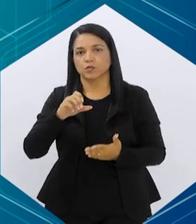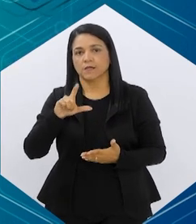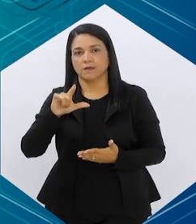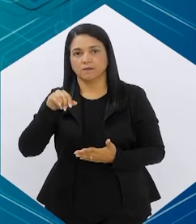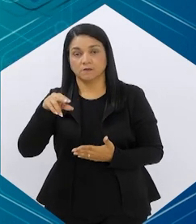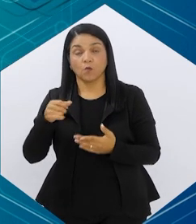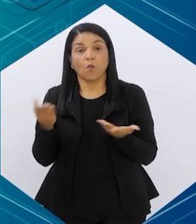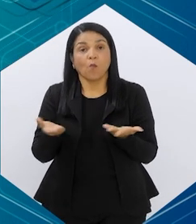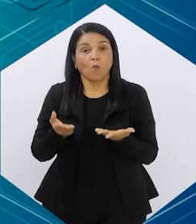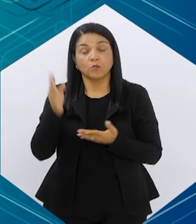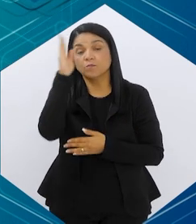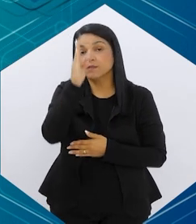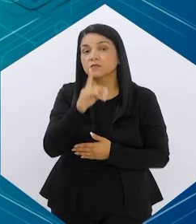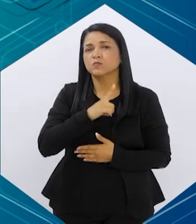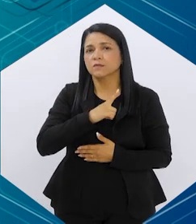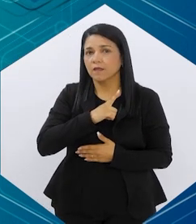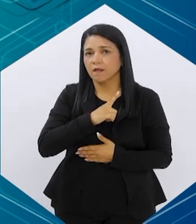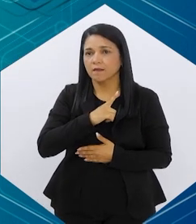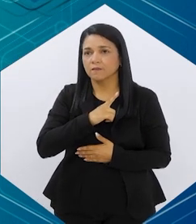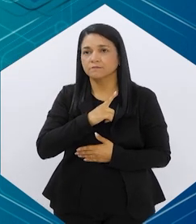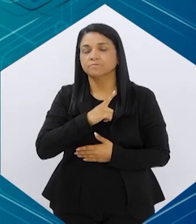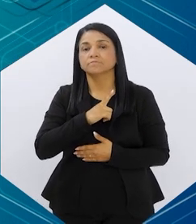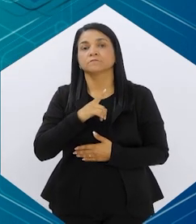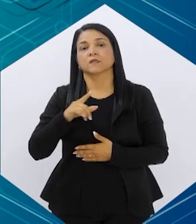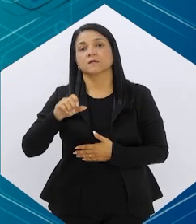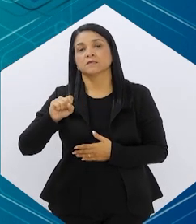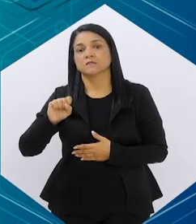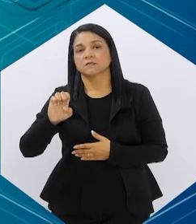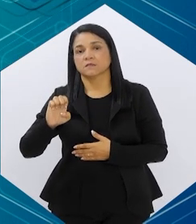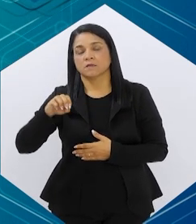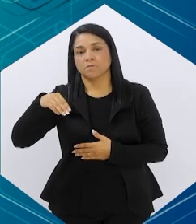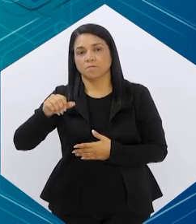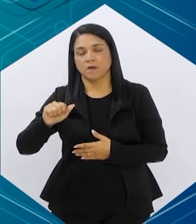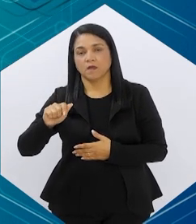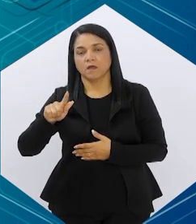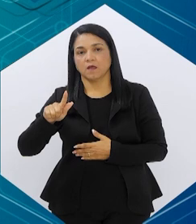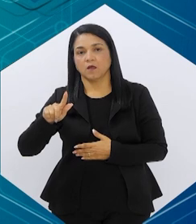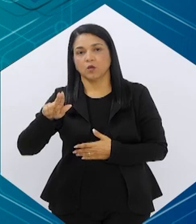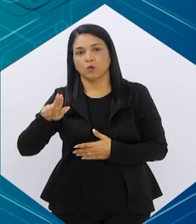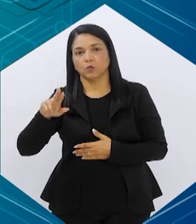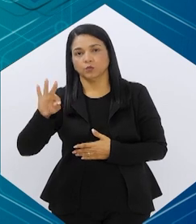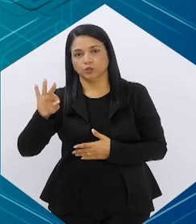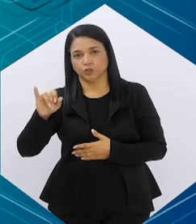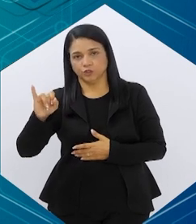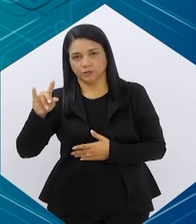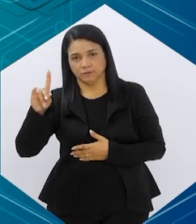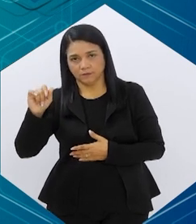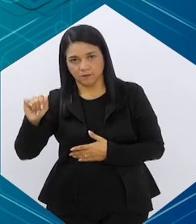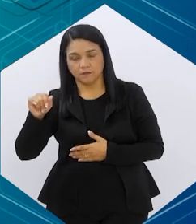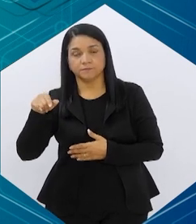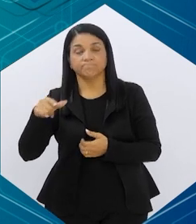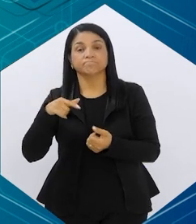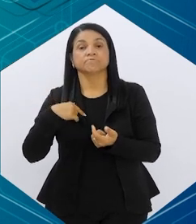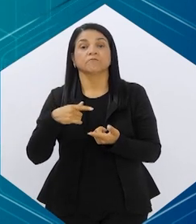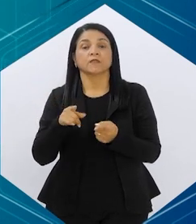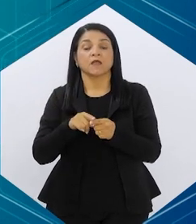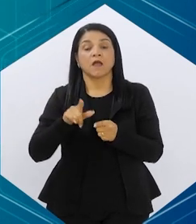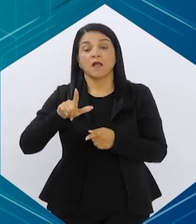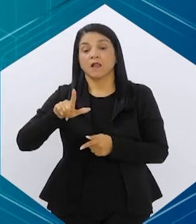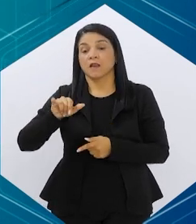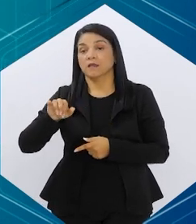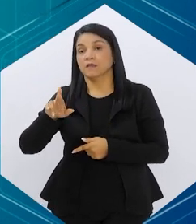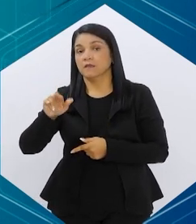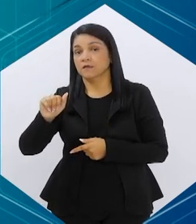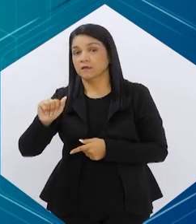O a gente dispõe hoje no Brasil? Então, a liraglutida, que é de aplicação diária, de aplicação subcutânea,